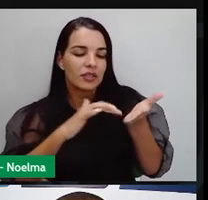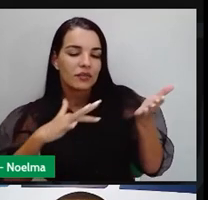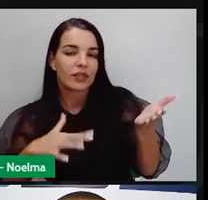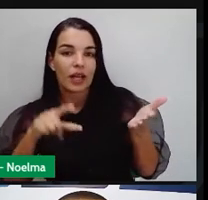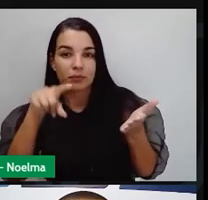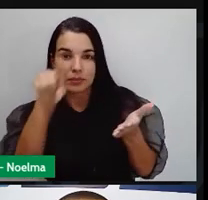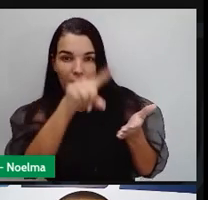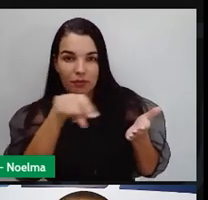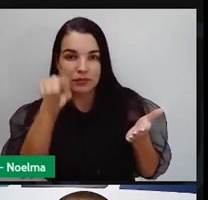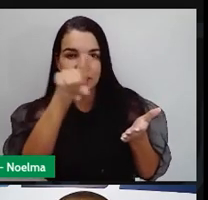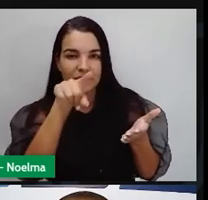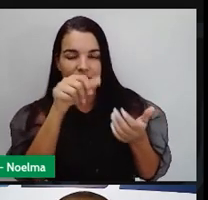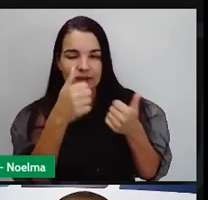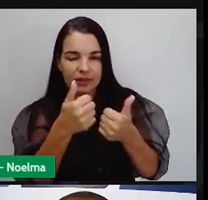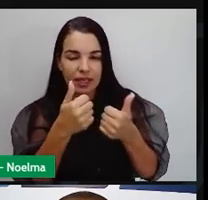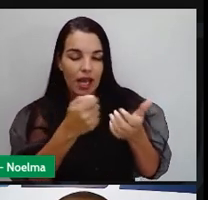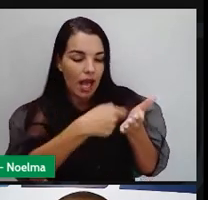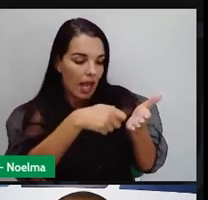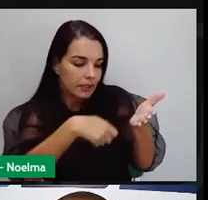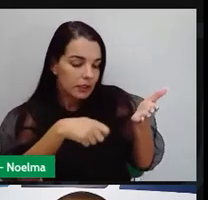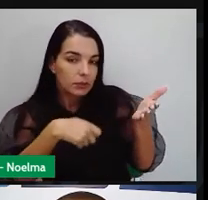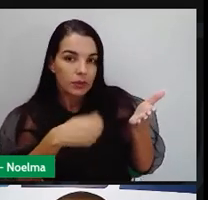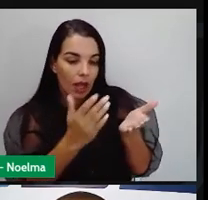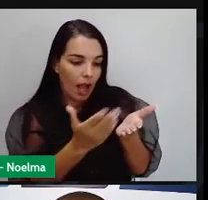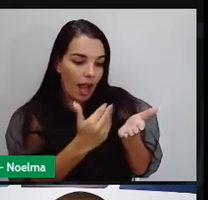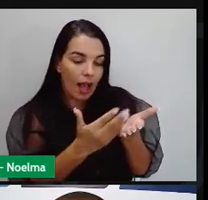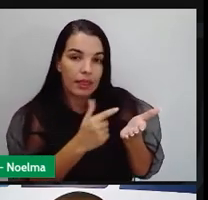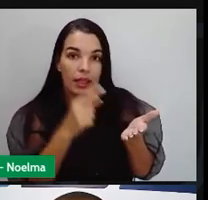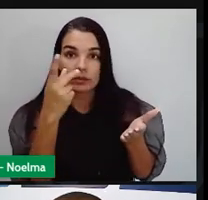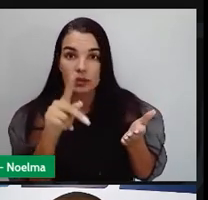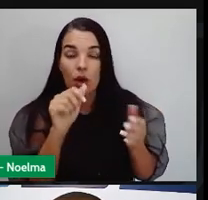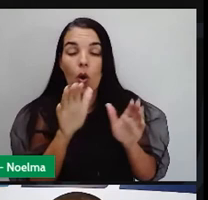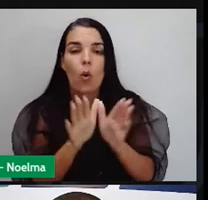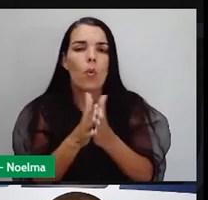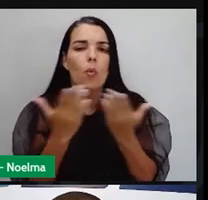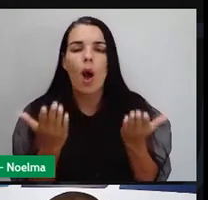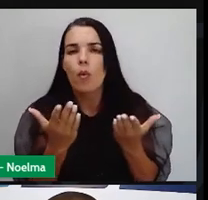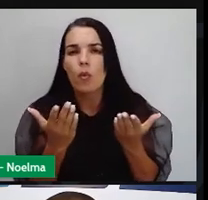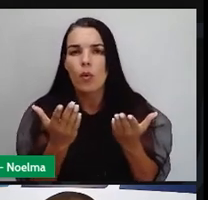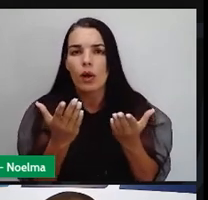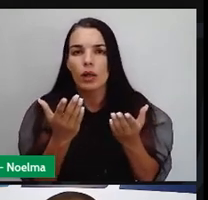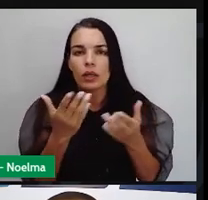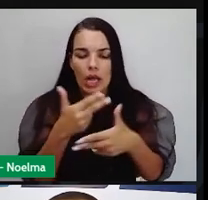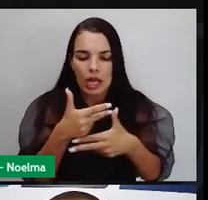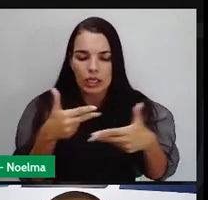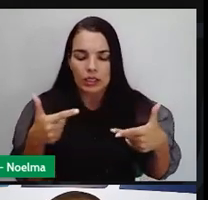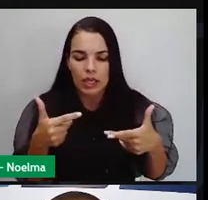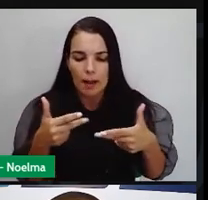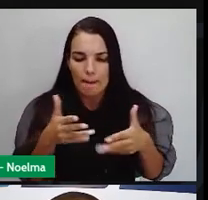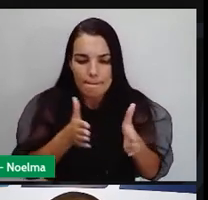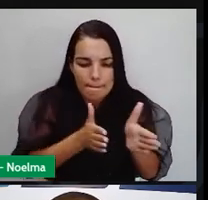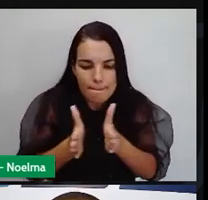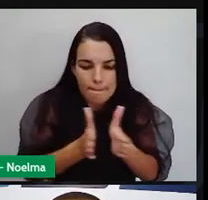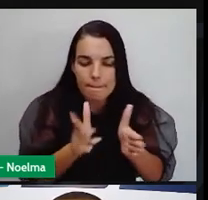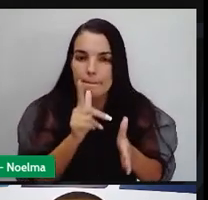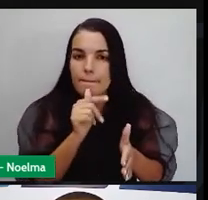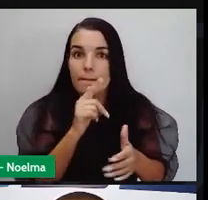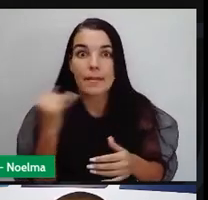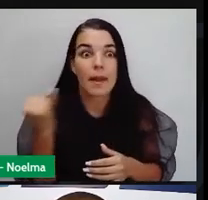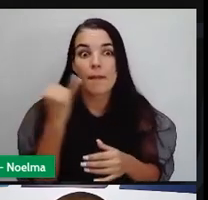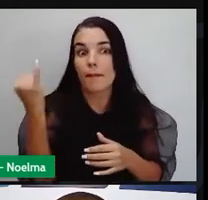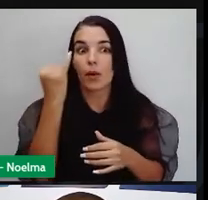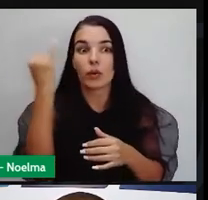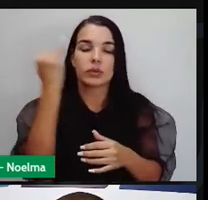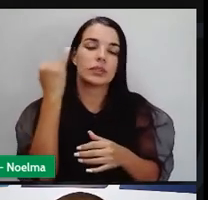vocês. Vocês vão responder no caderno qual elemento geográfico é fundamental para a construção do Império Egípcio. Vamos